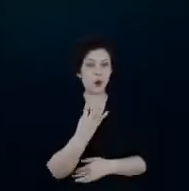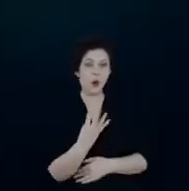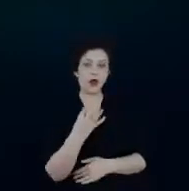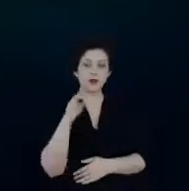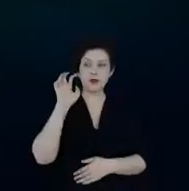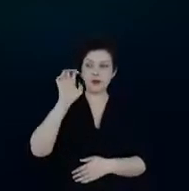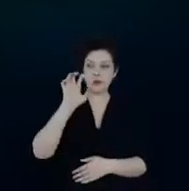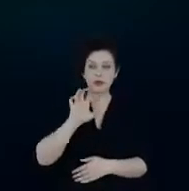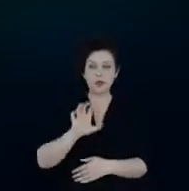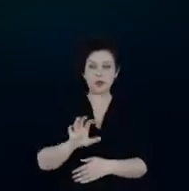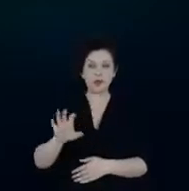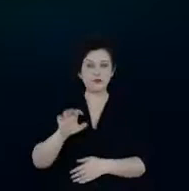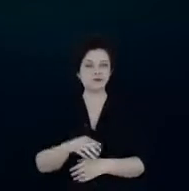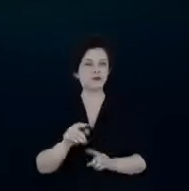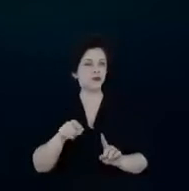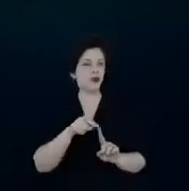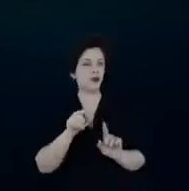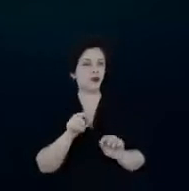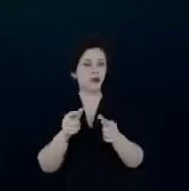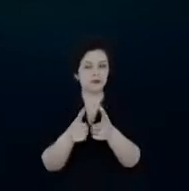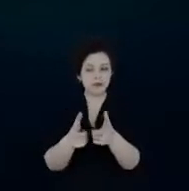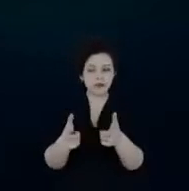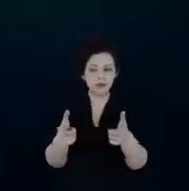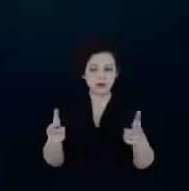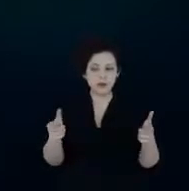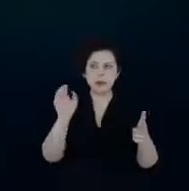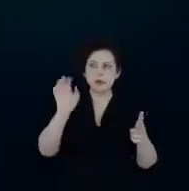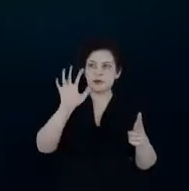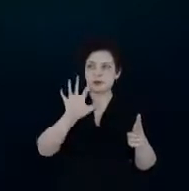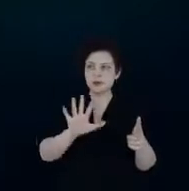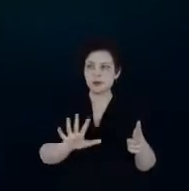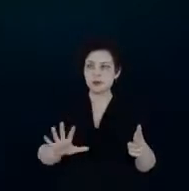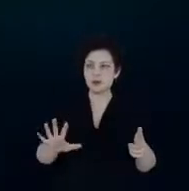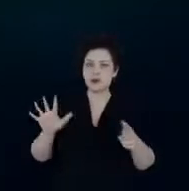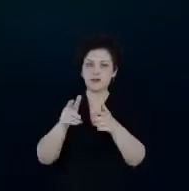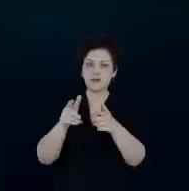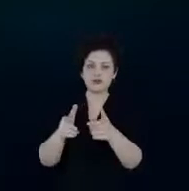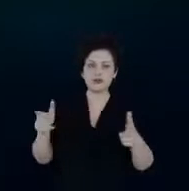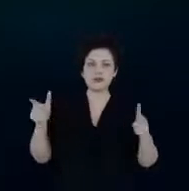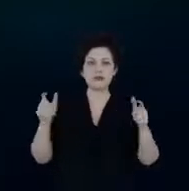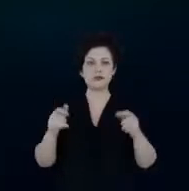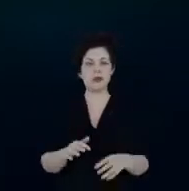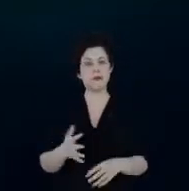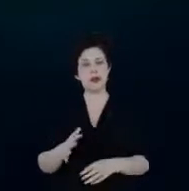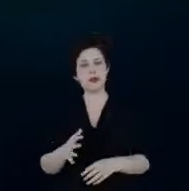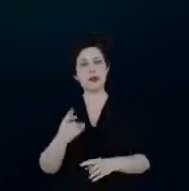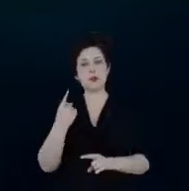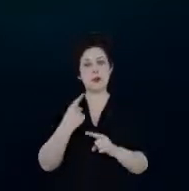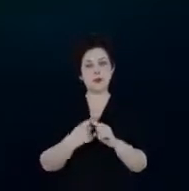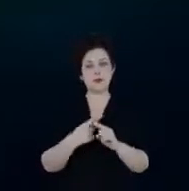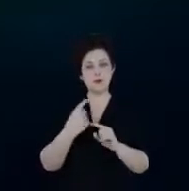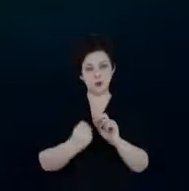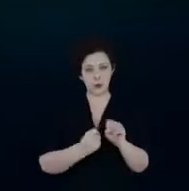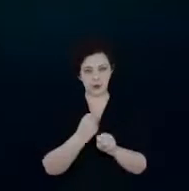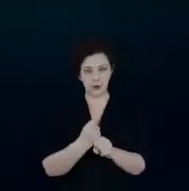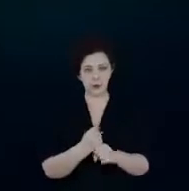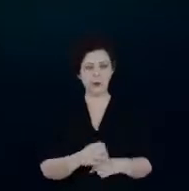e o objetivo é ampliar para os demais estados, com a prioridade de, pelo menos, uma vez por ano.